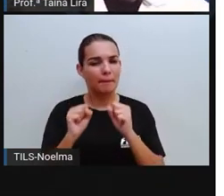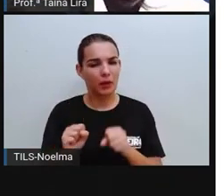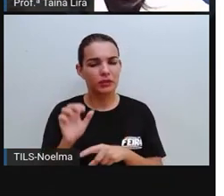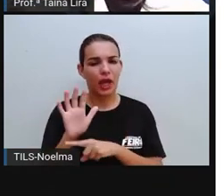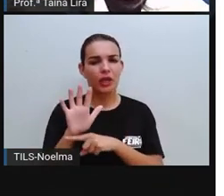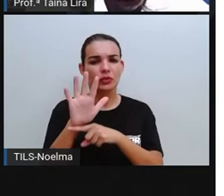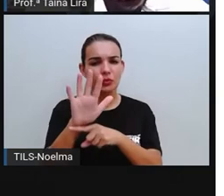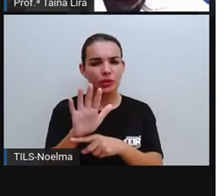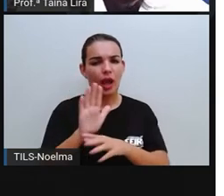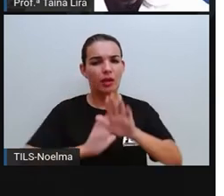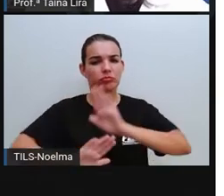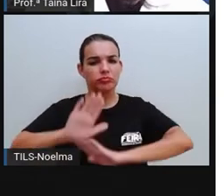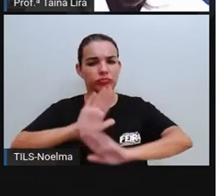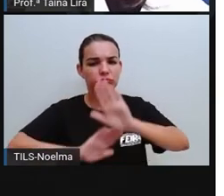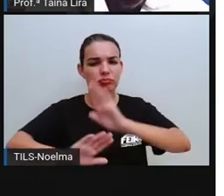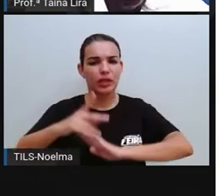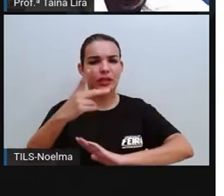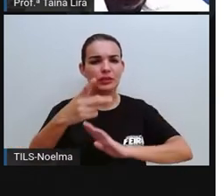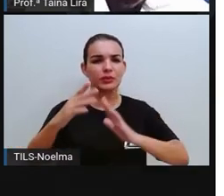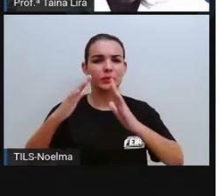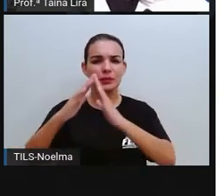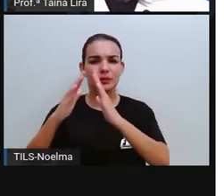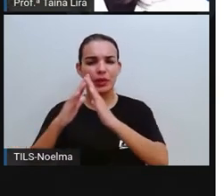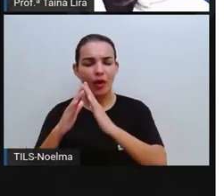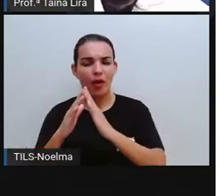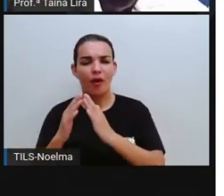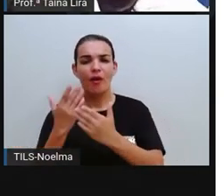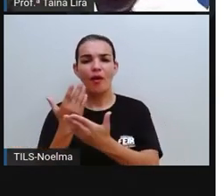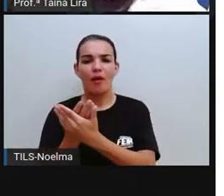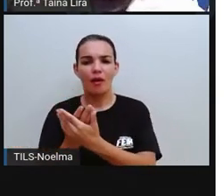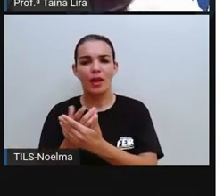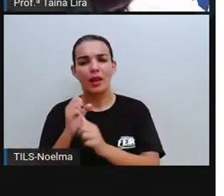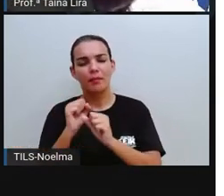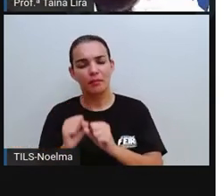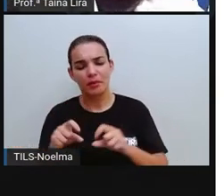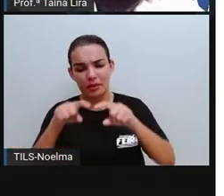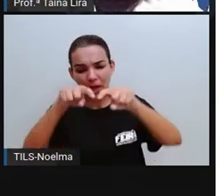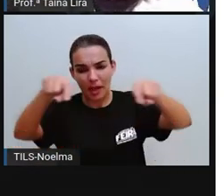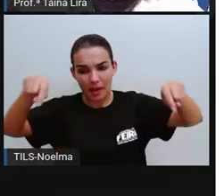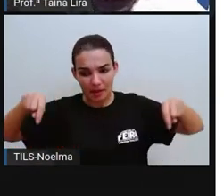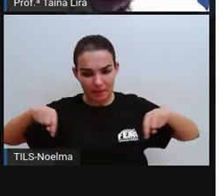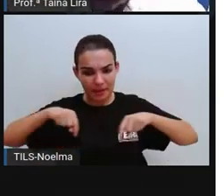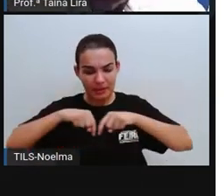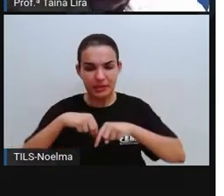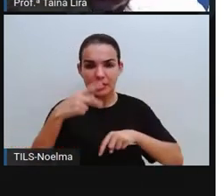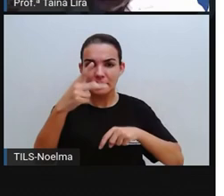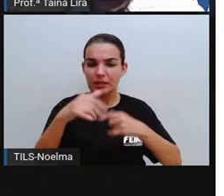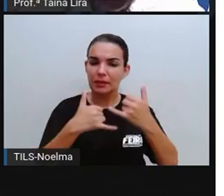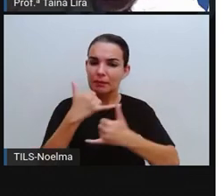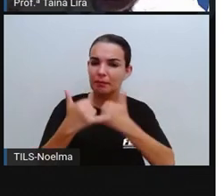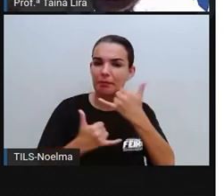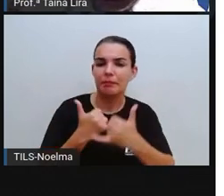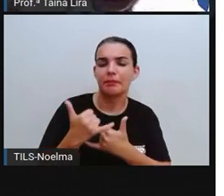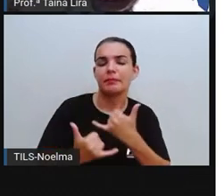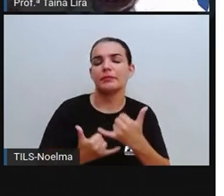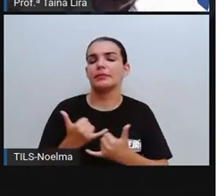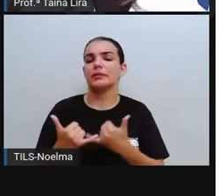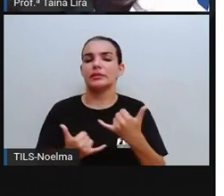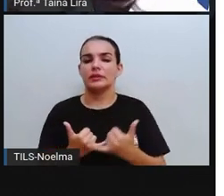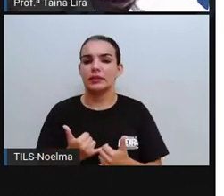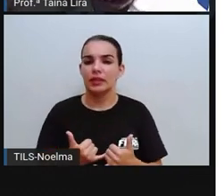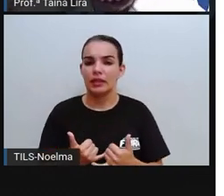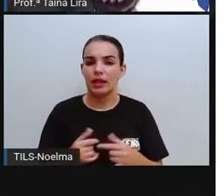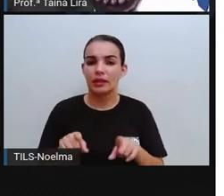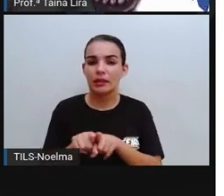preservar a escola onde vocês estudam, a pracinha onde vocês brincam, o parque onde vocês brincam,